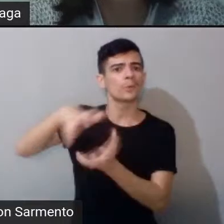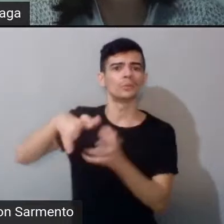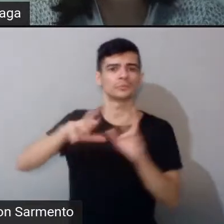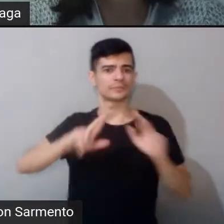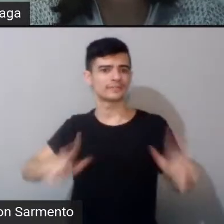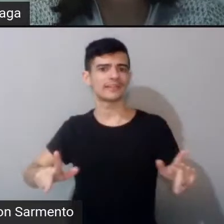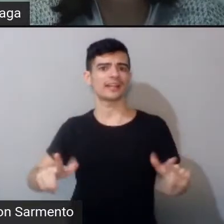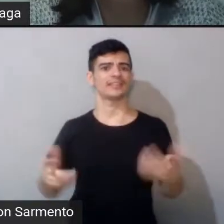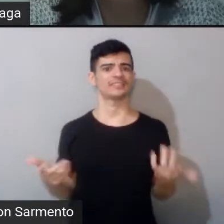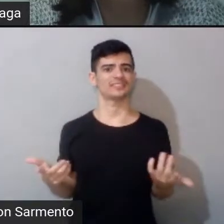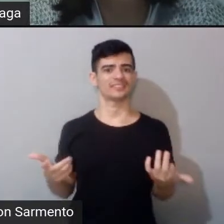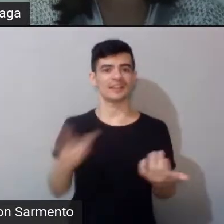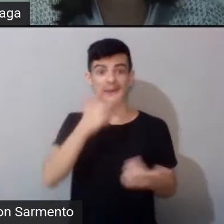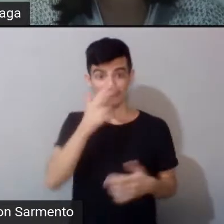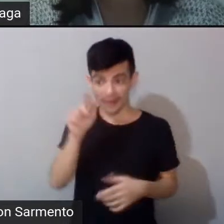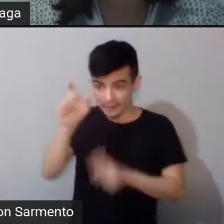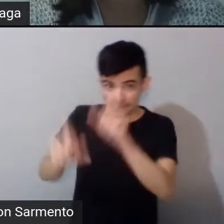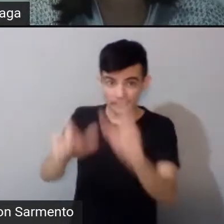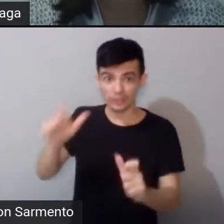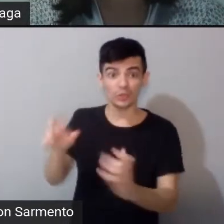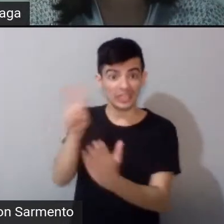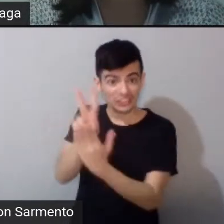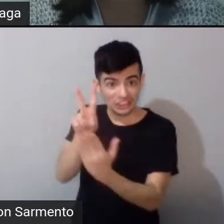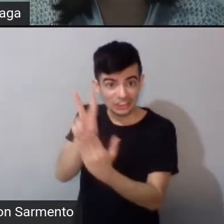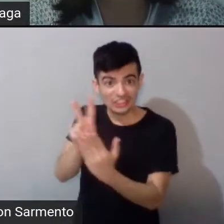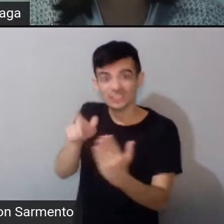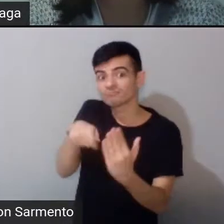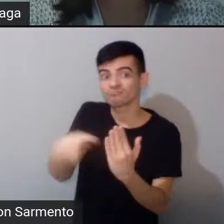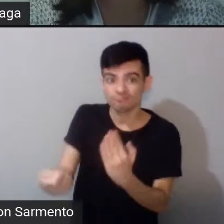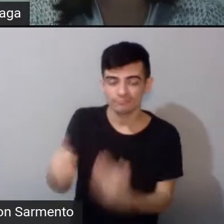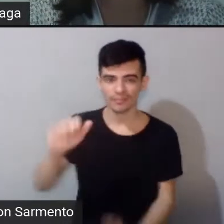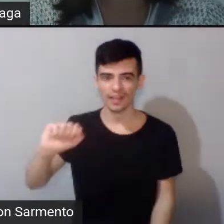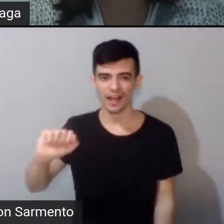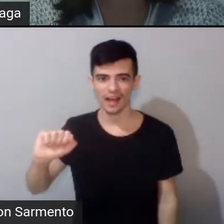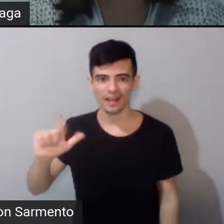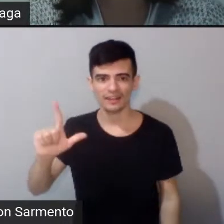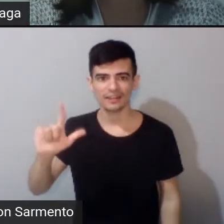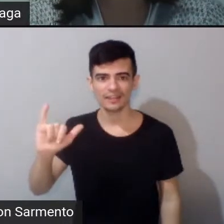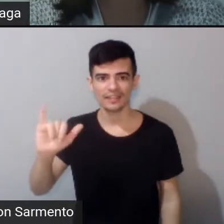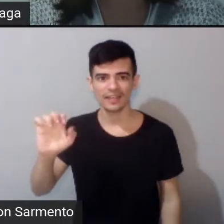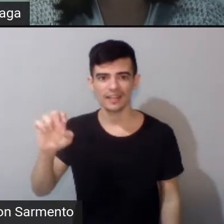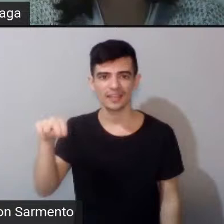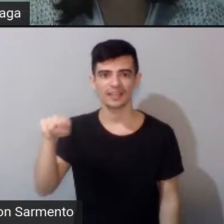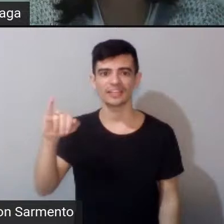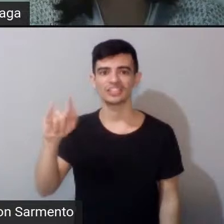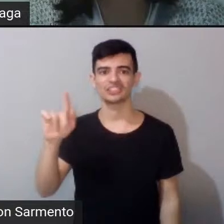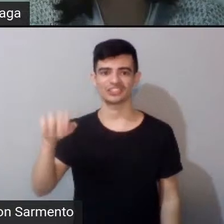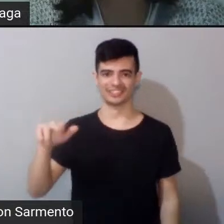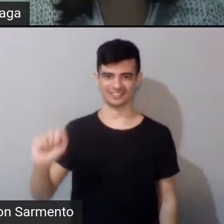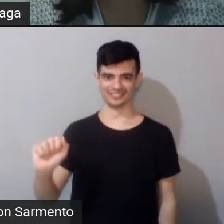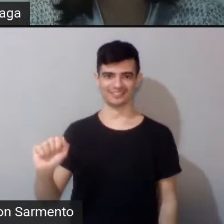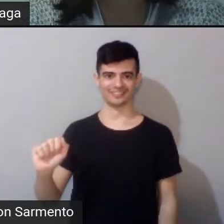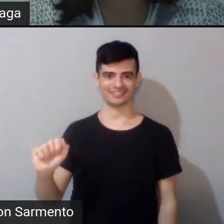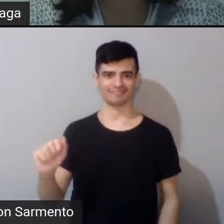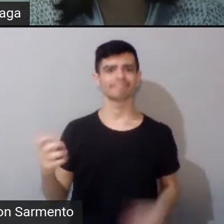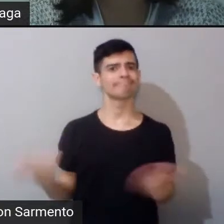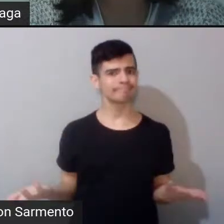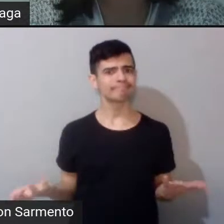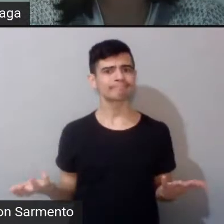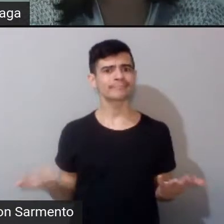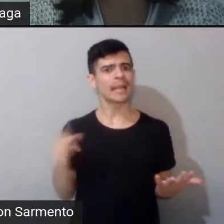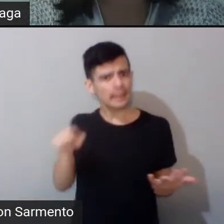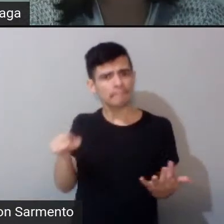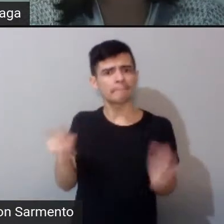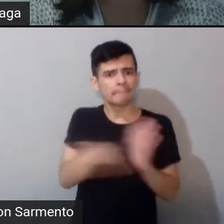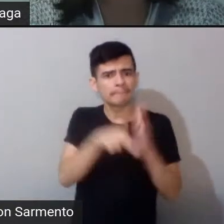indígena um alienígena, como ele fazia essa desterritorialização do indígena para o alienígena, né? E depois